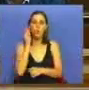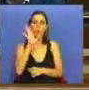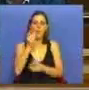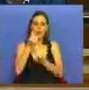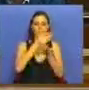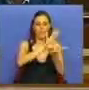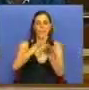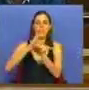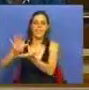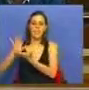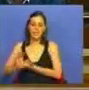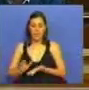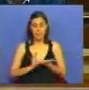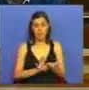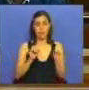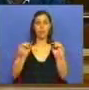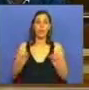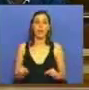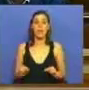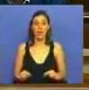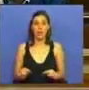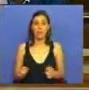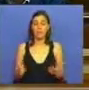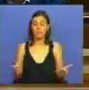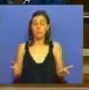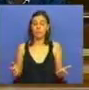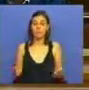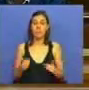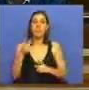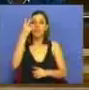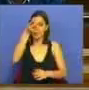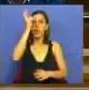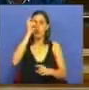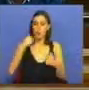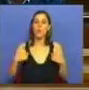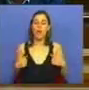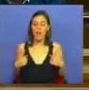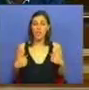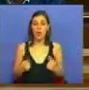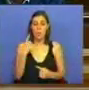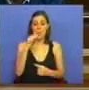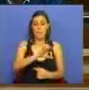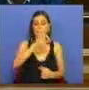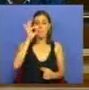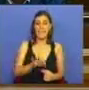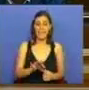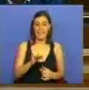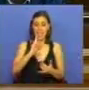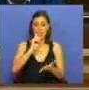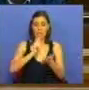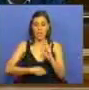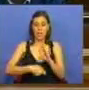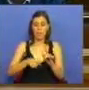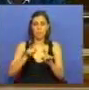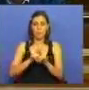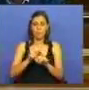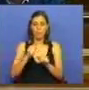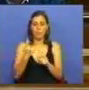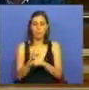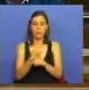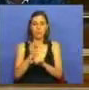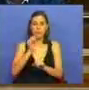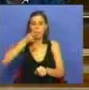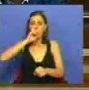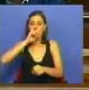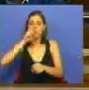financiamento. Portanto, temos essa coragem. Uma percentagem do imposto sobre produtos